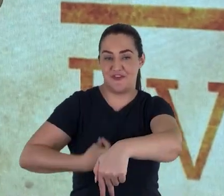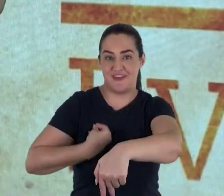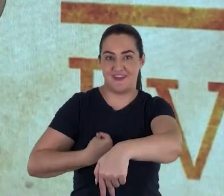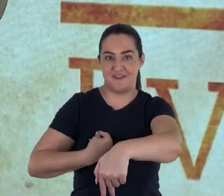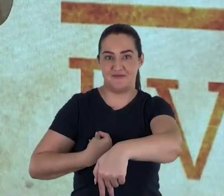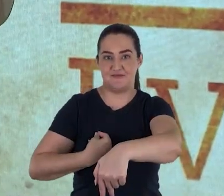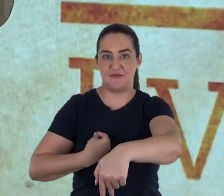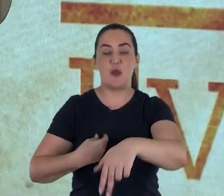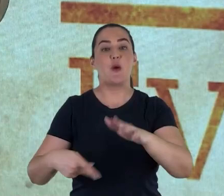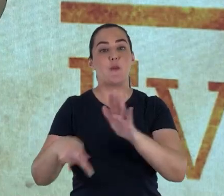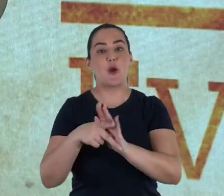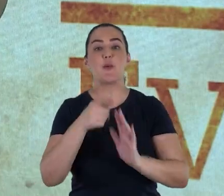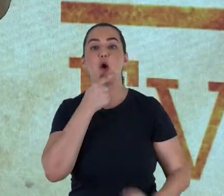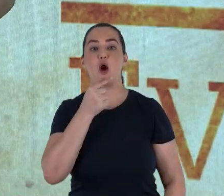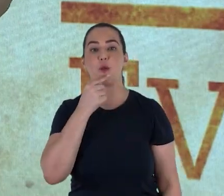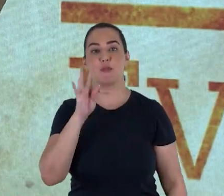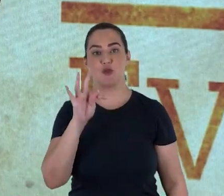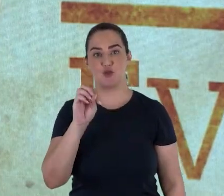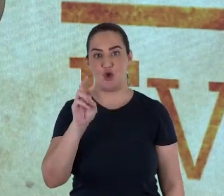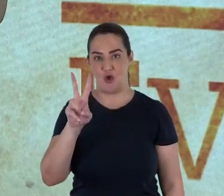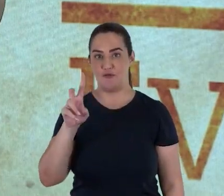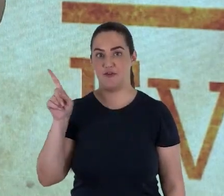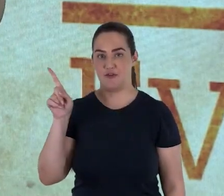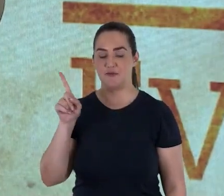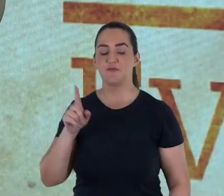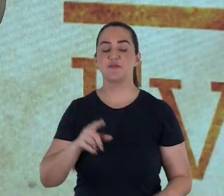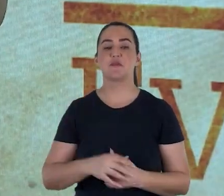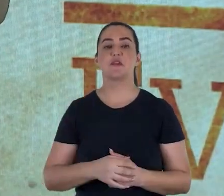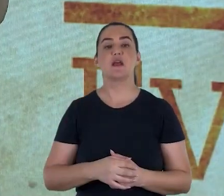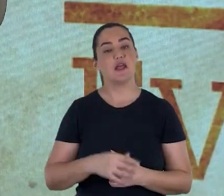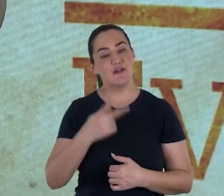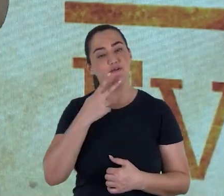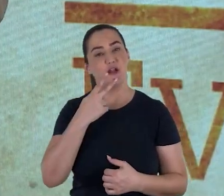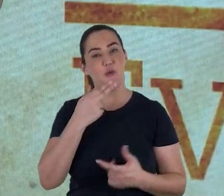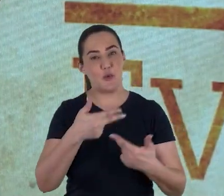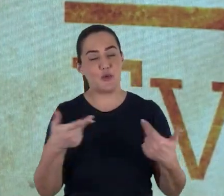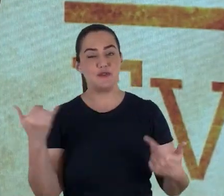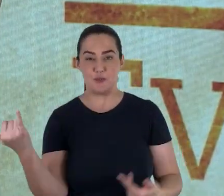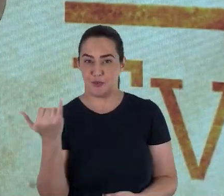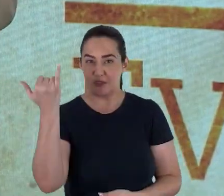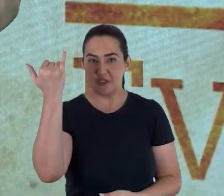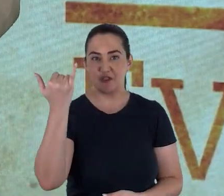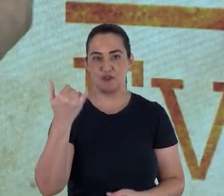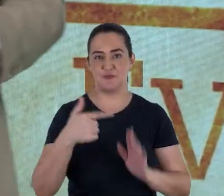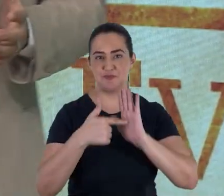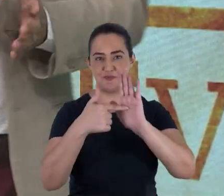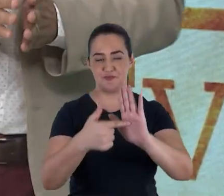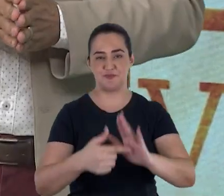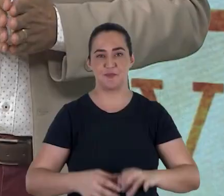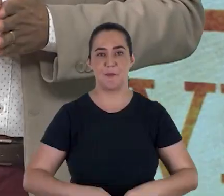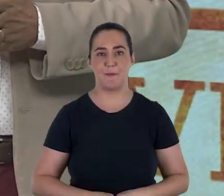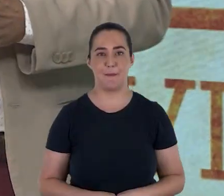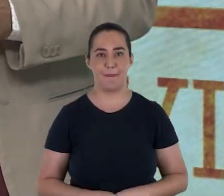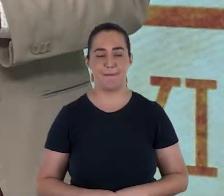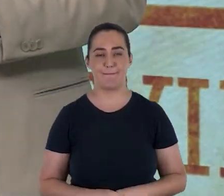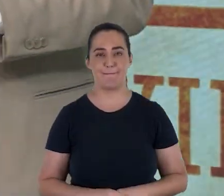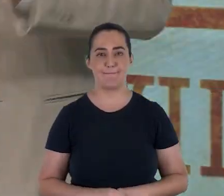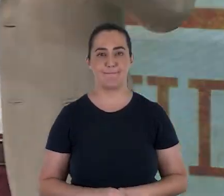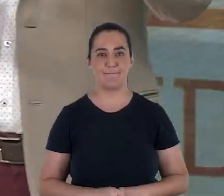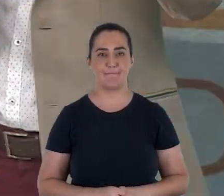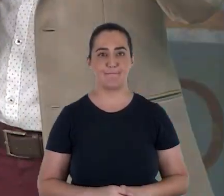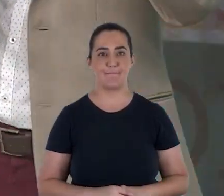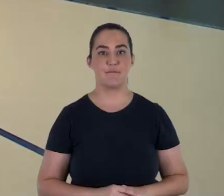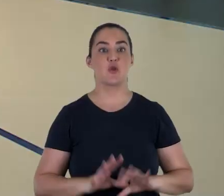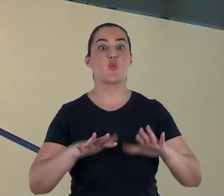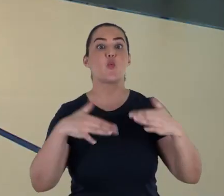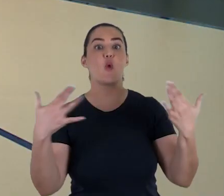coisa que o próprio Emmanuel Tov, o editor desse texto, achou que merece ser destacada. E eu vou mostrar aqui na tela para vocês